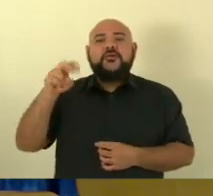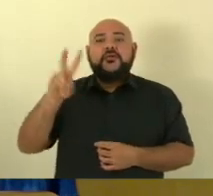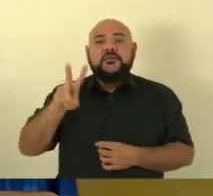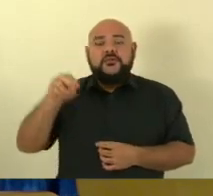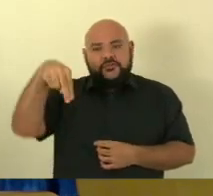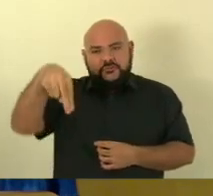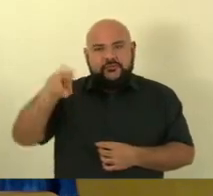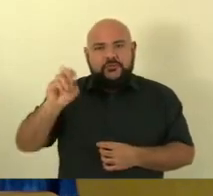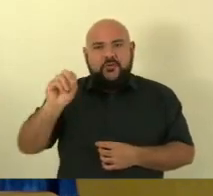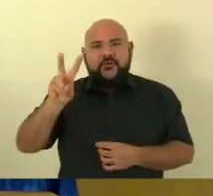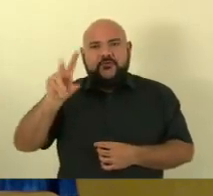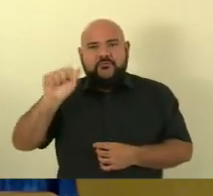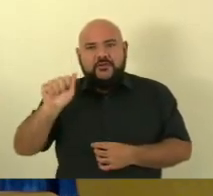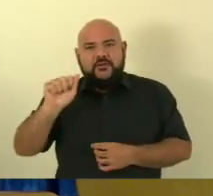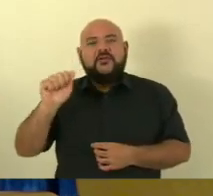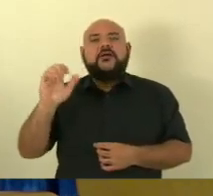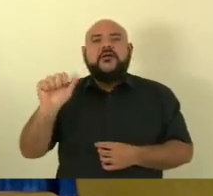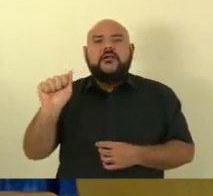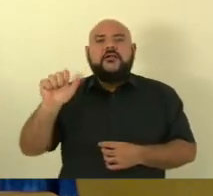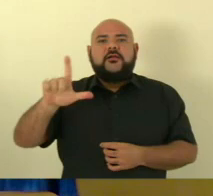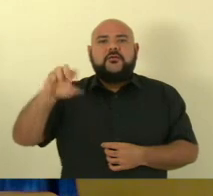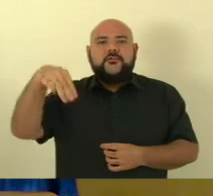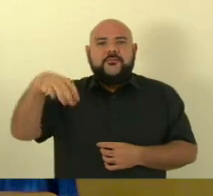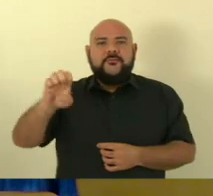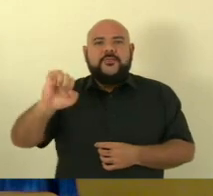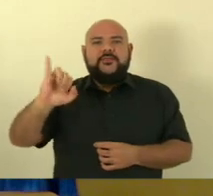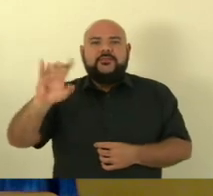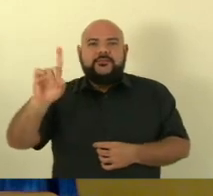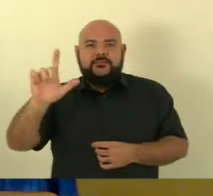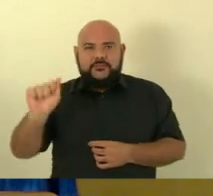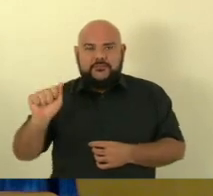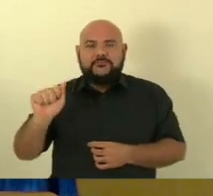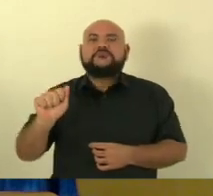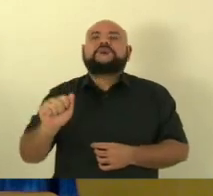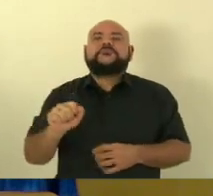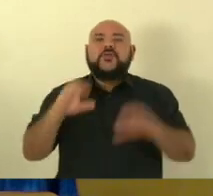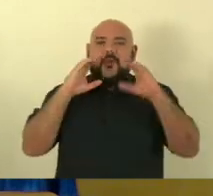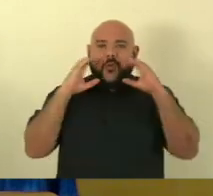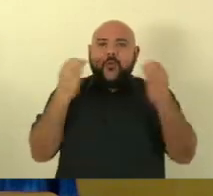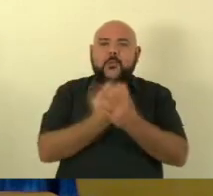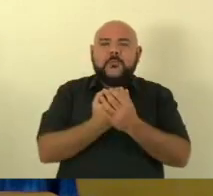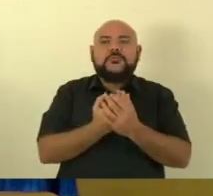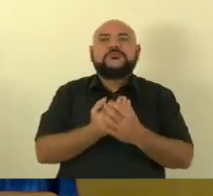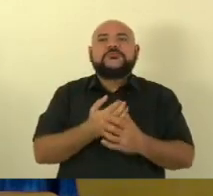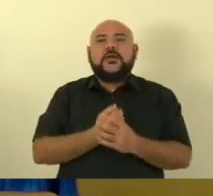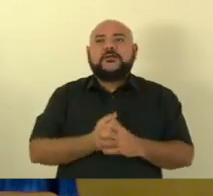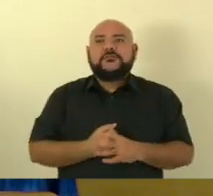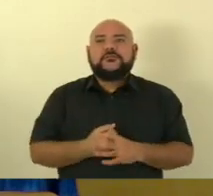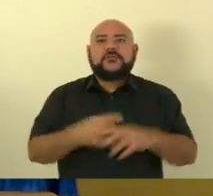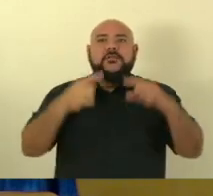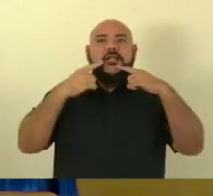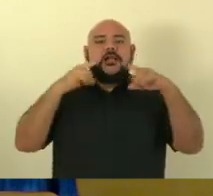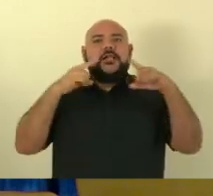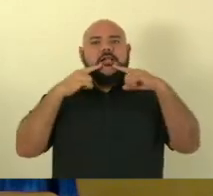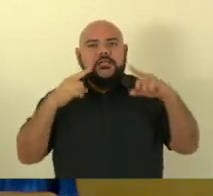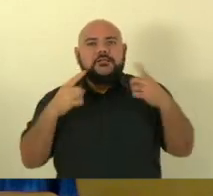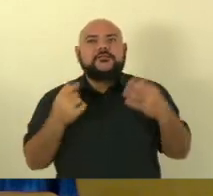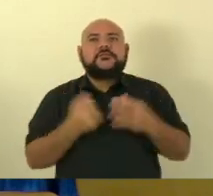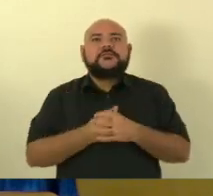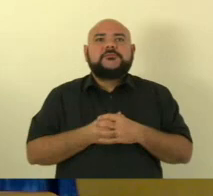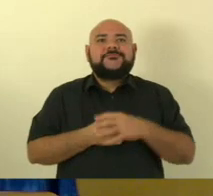essa demanda esse pedido de socorro da comunidade que só a grande Nova Almeida tem em torno de